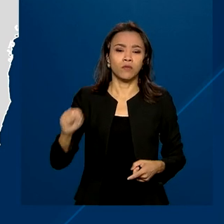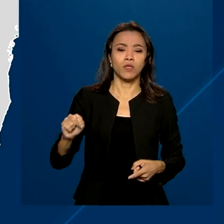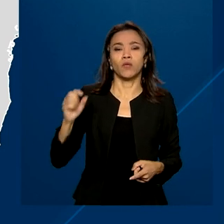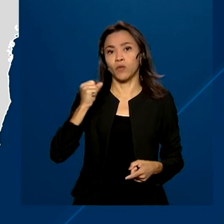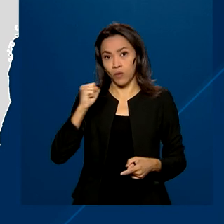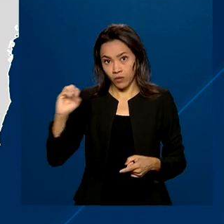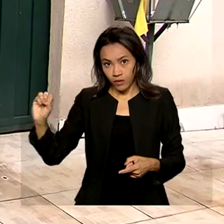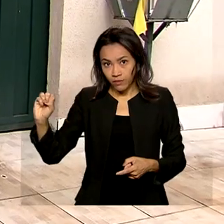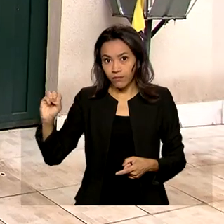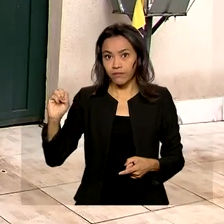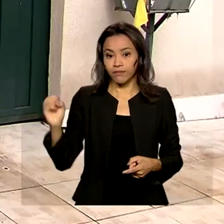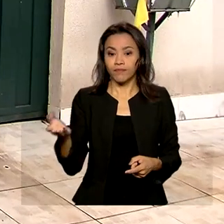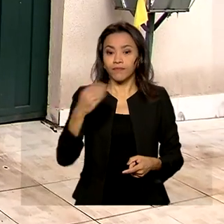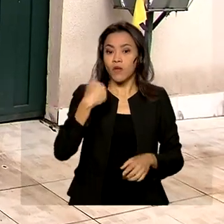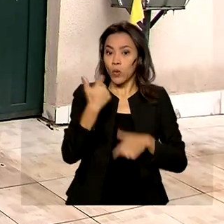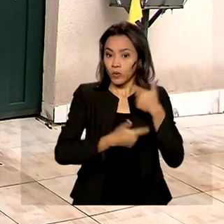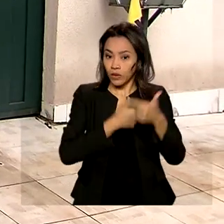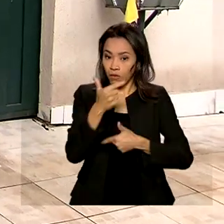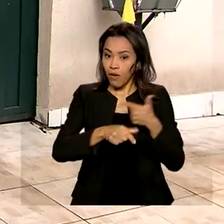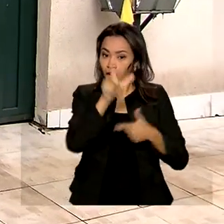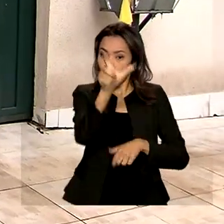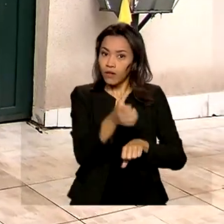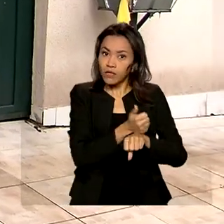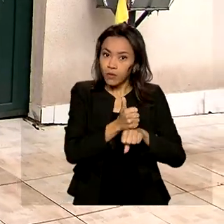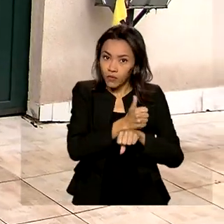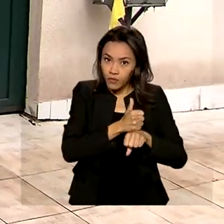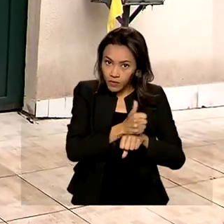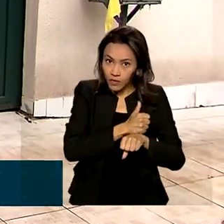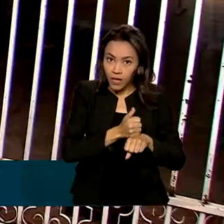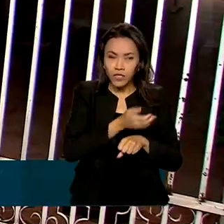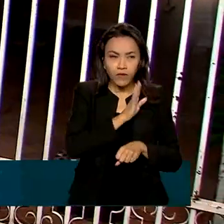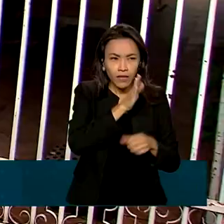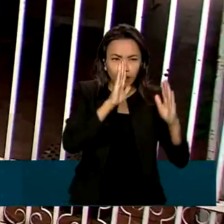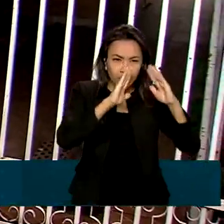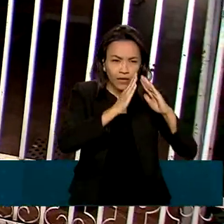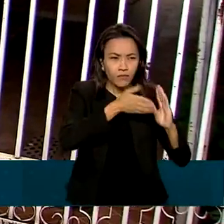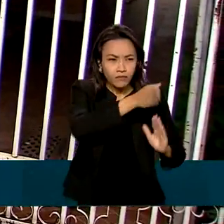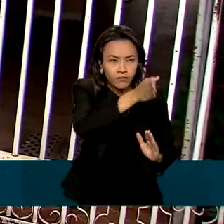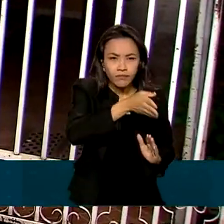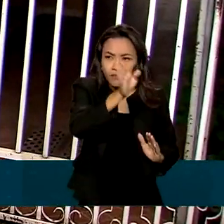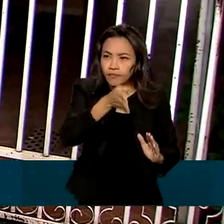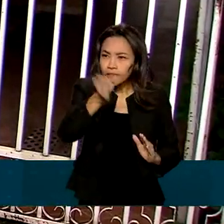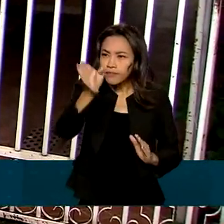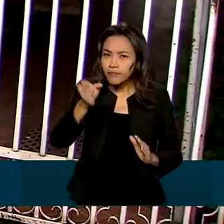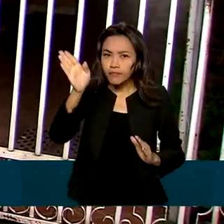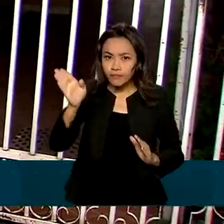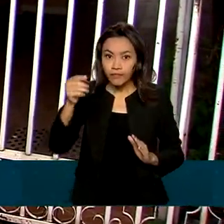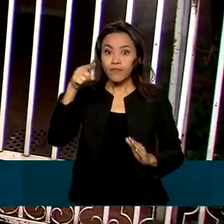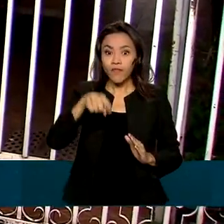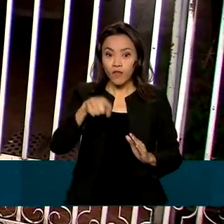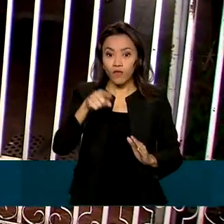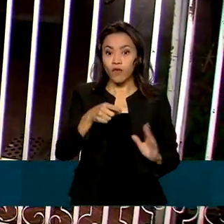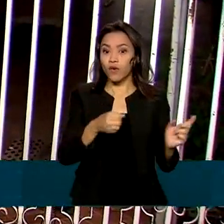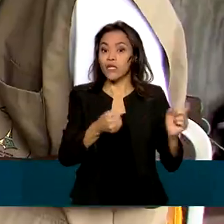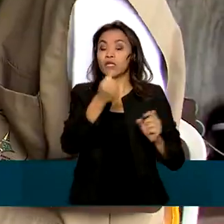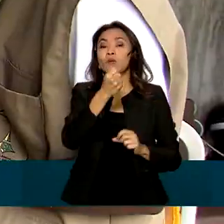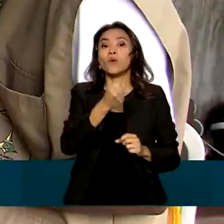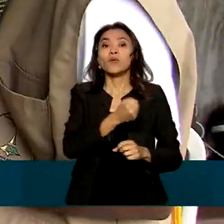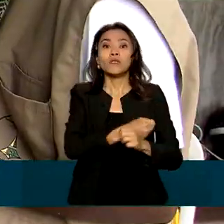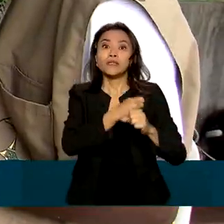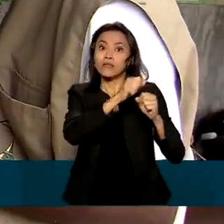casos. O trabalho dos agentes comunitários de porta a porta foi retomado no semestre do ano passado.